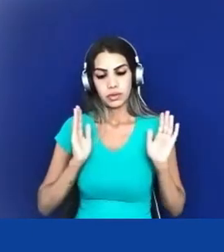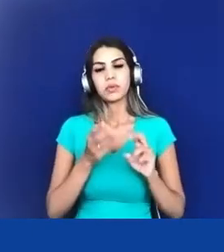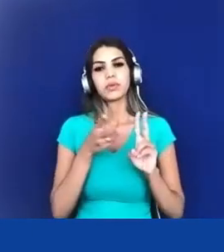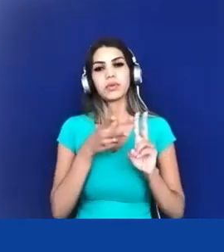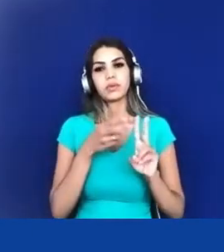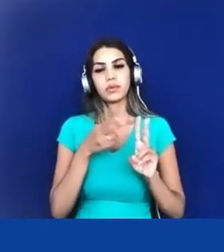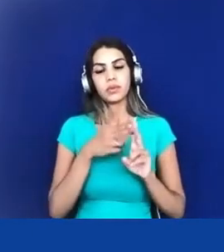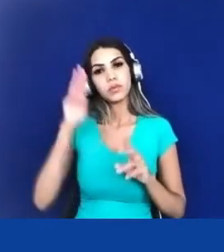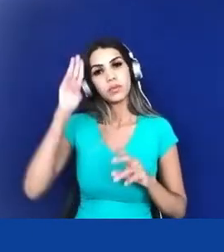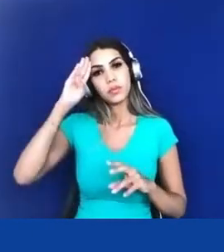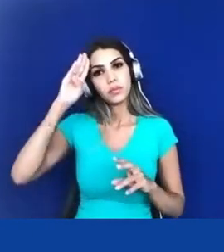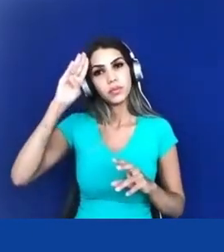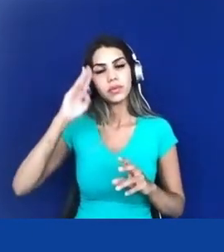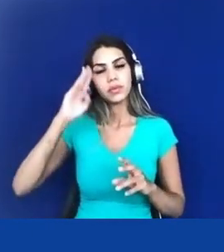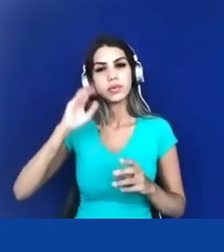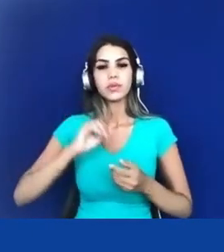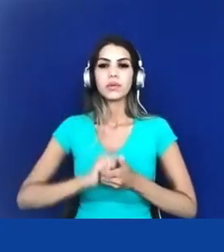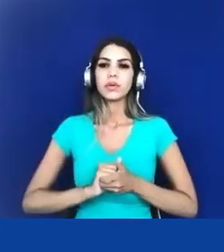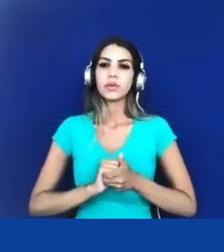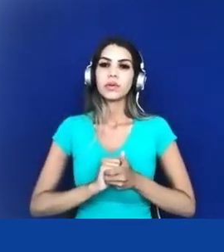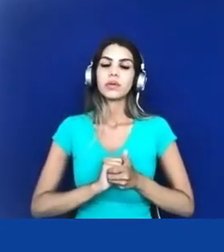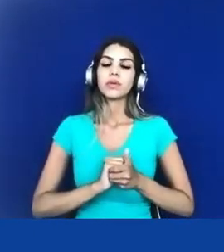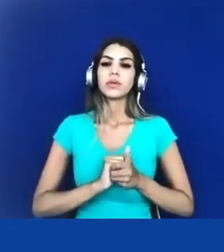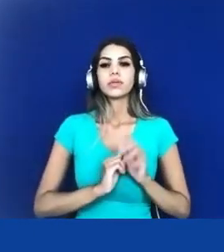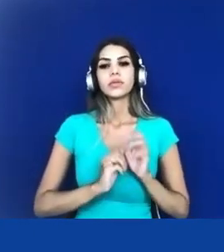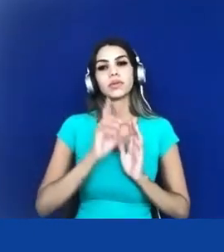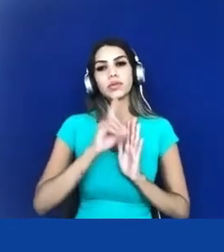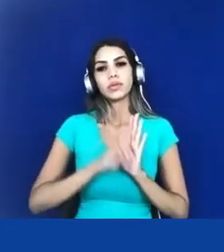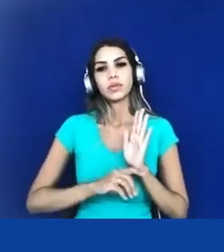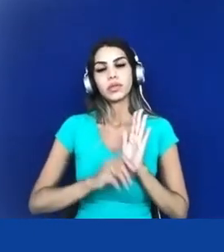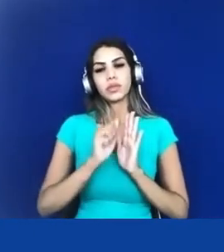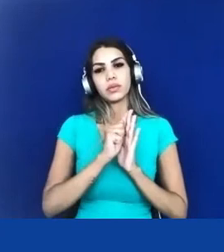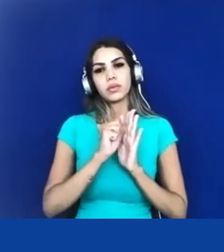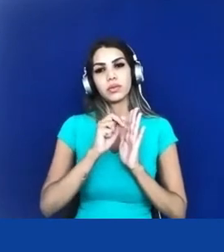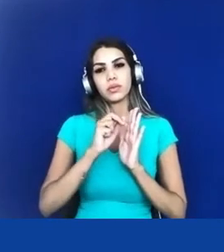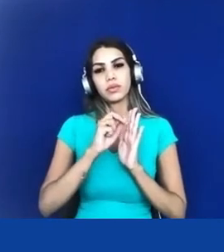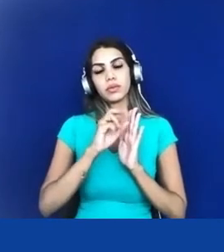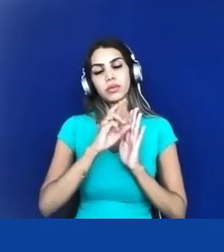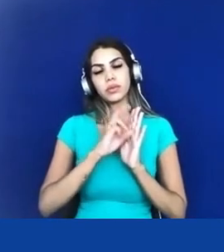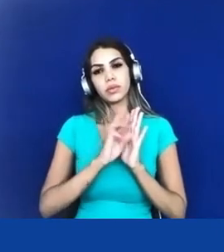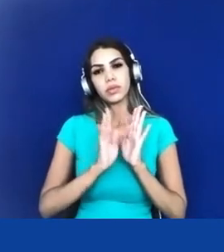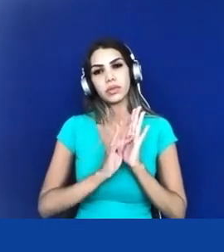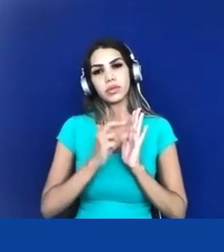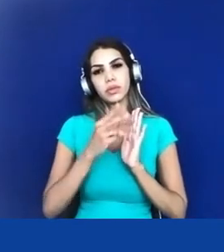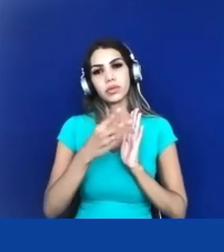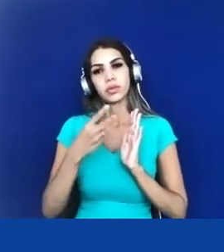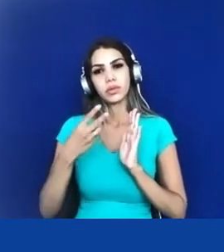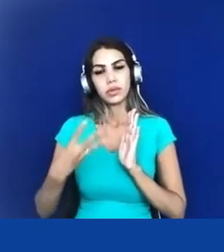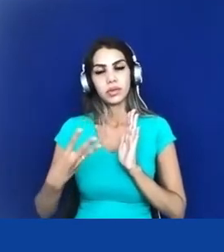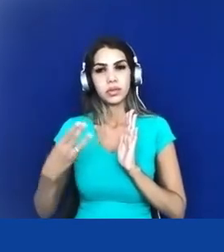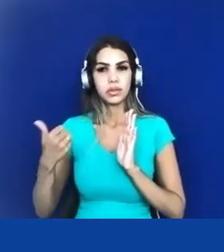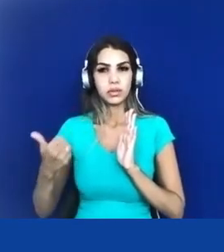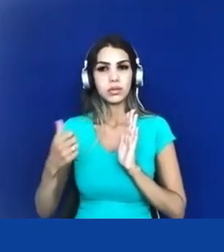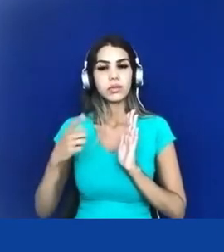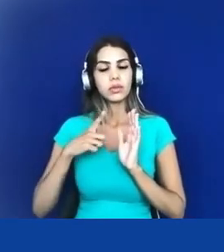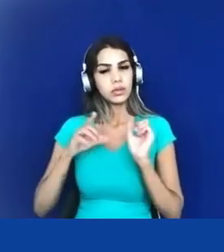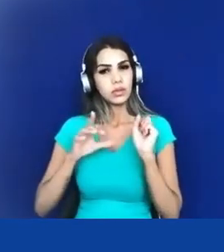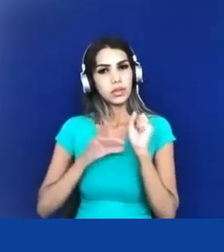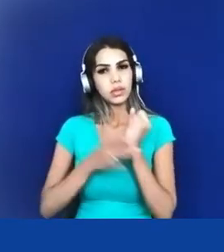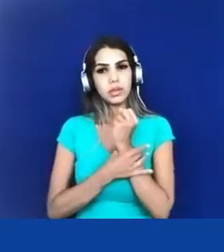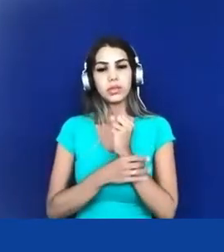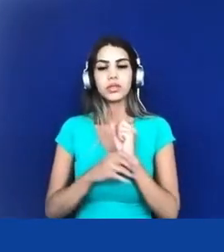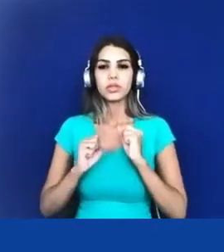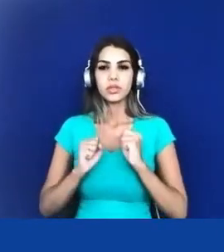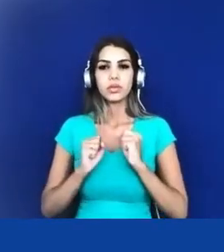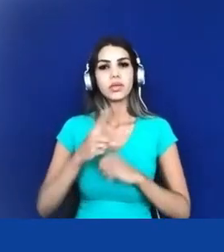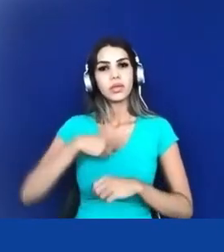do artigo 231 ele nos garante aí poder ser diferente né eu acho